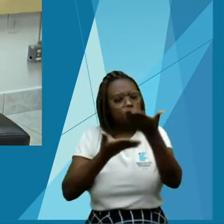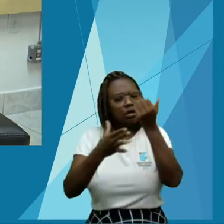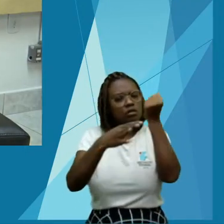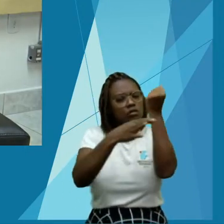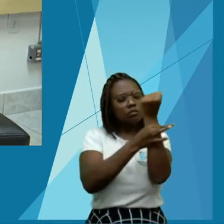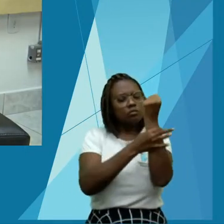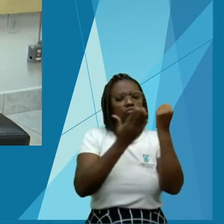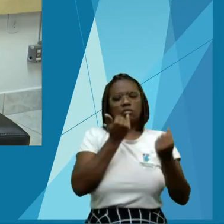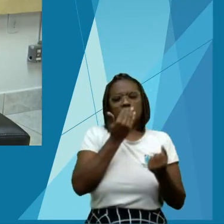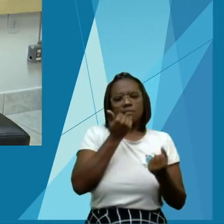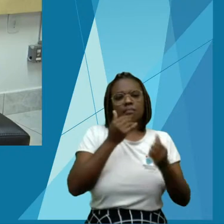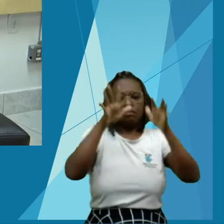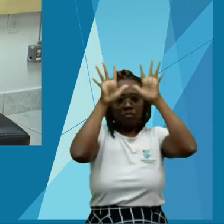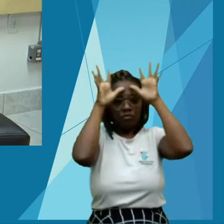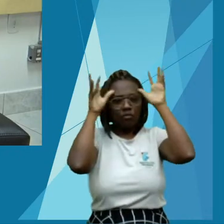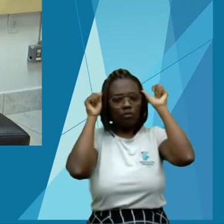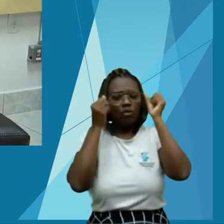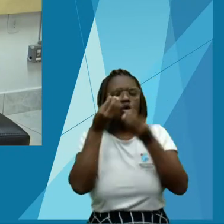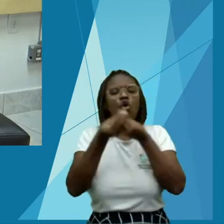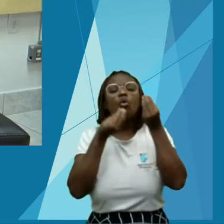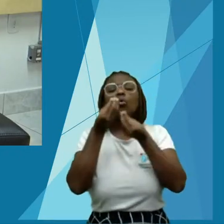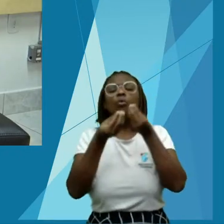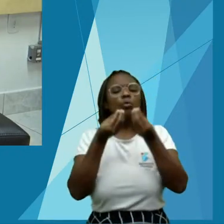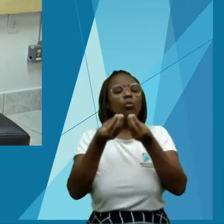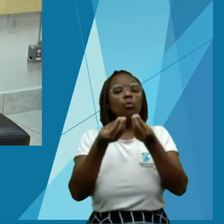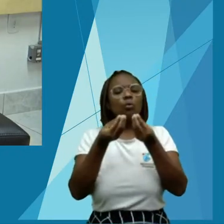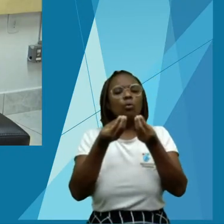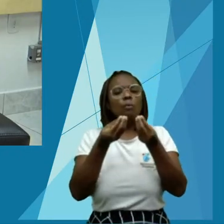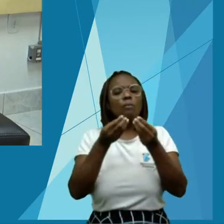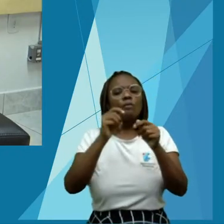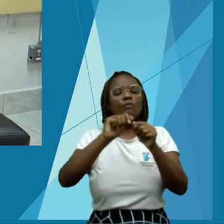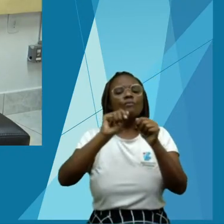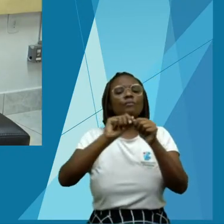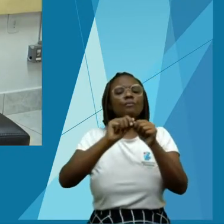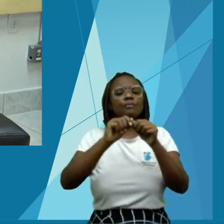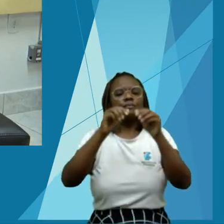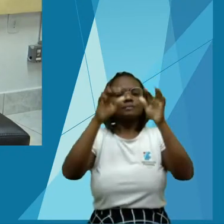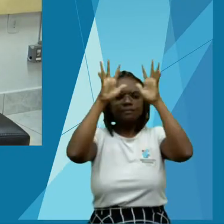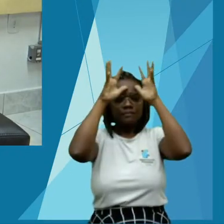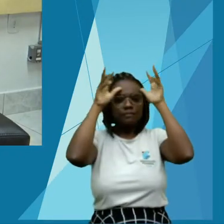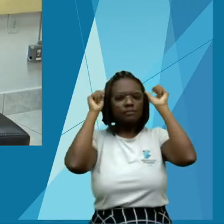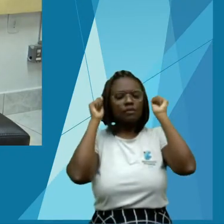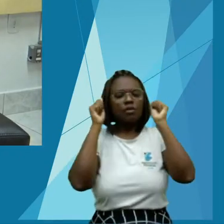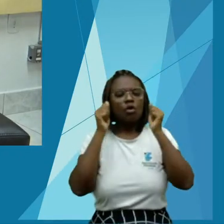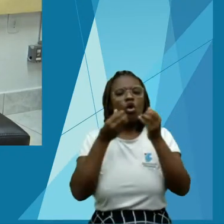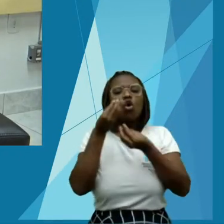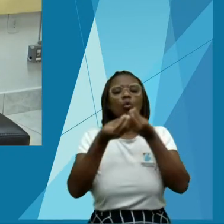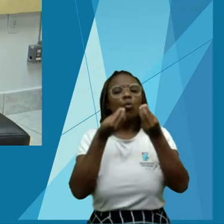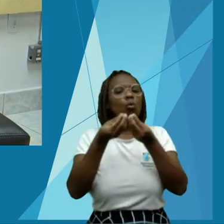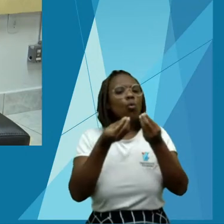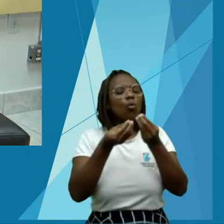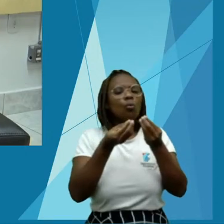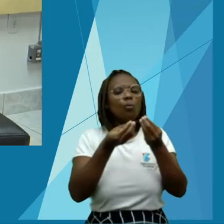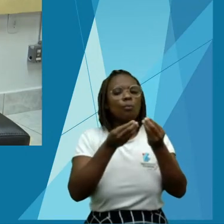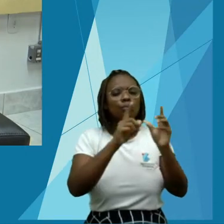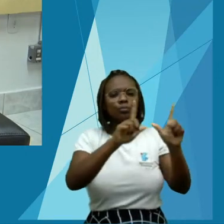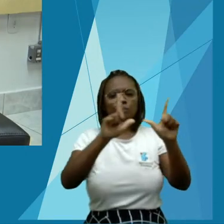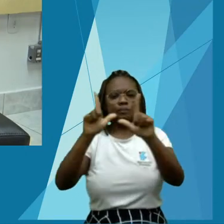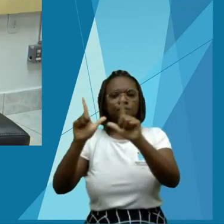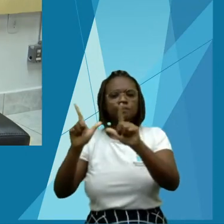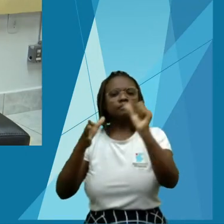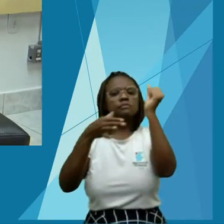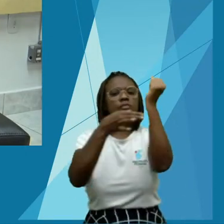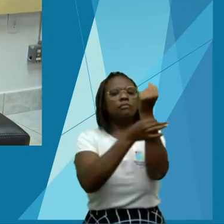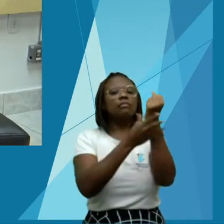De modo que é um livro construído por muitas pessoas, como já foi falado, e